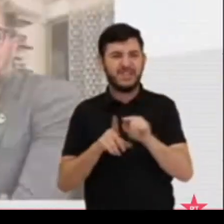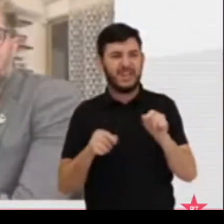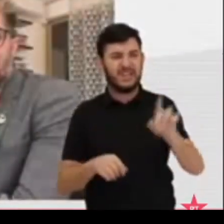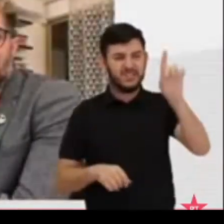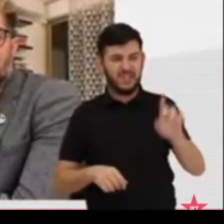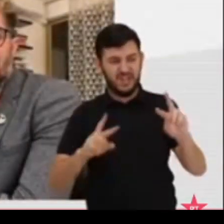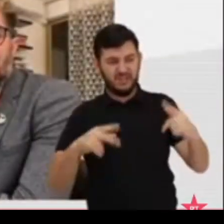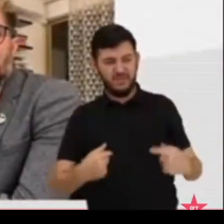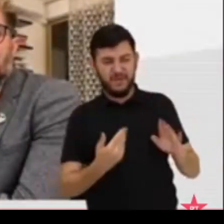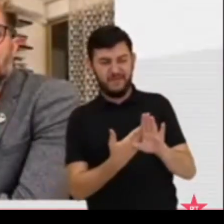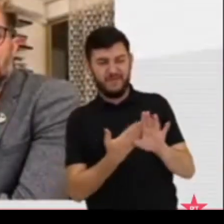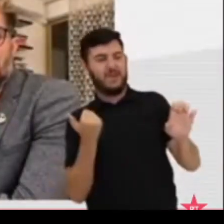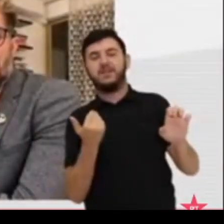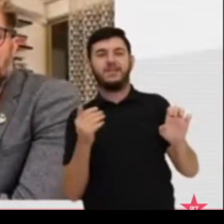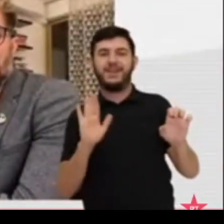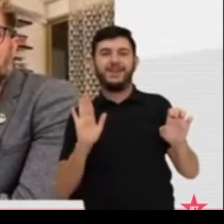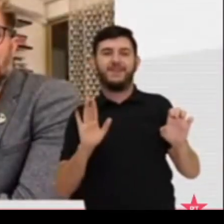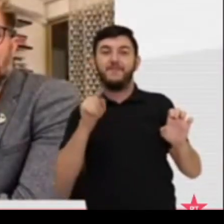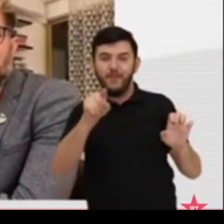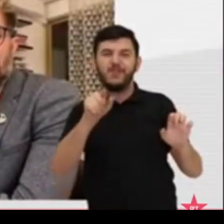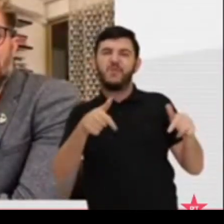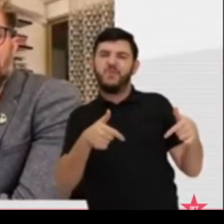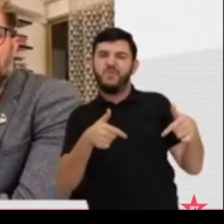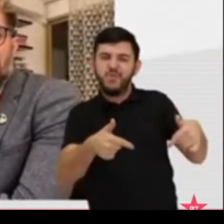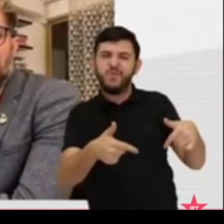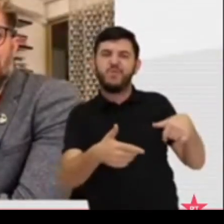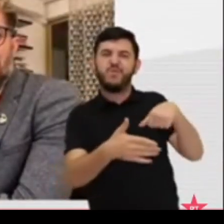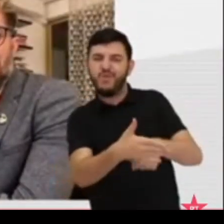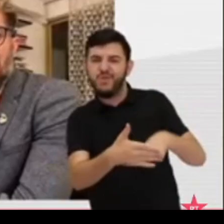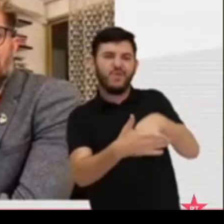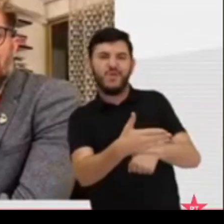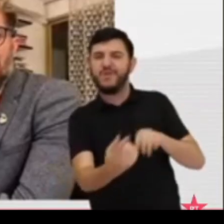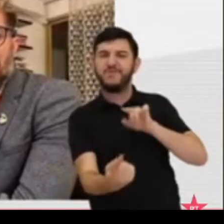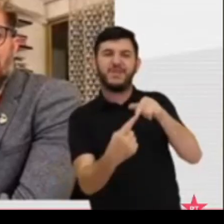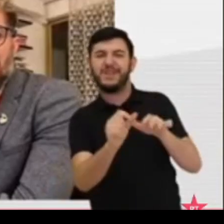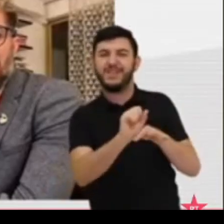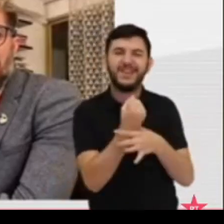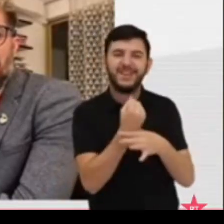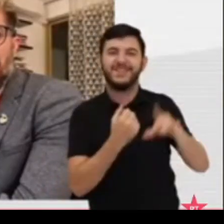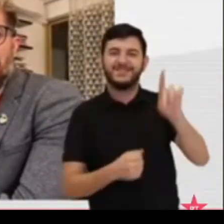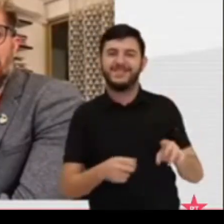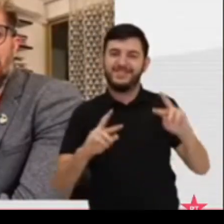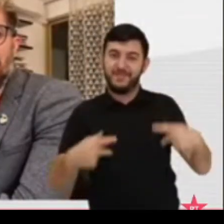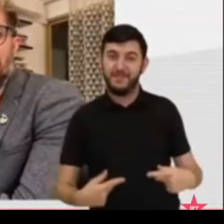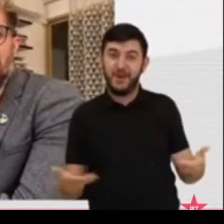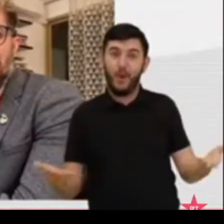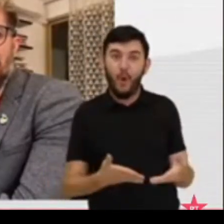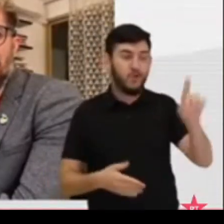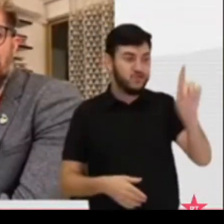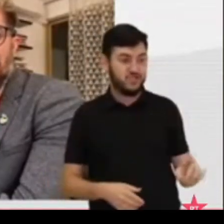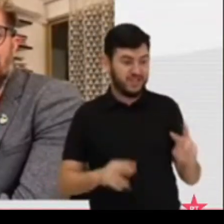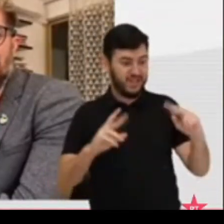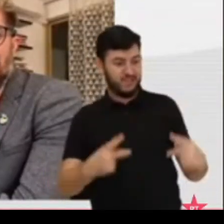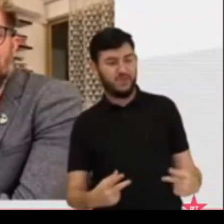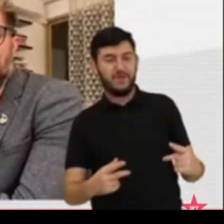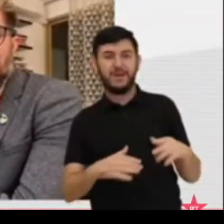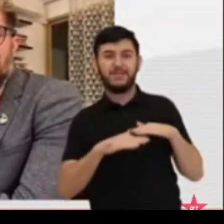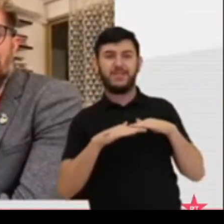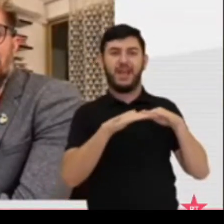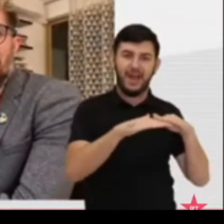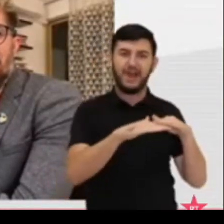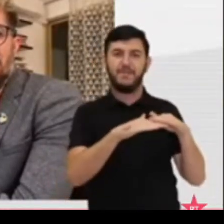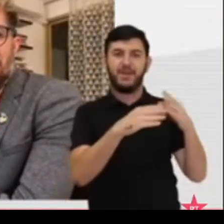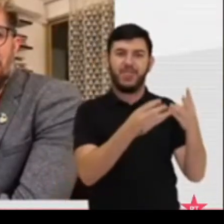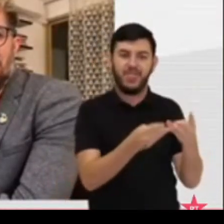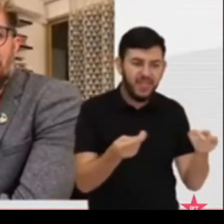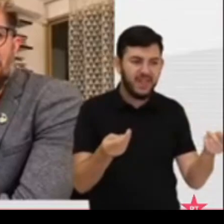ameaçados como poucas vezes em toda nossa história. Nunca abandonou a luta pela democracia contra